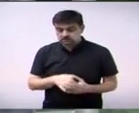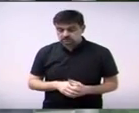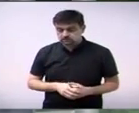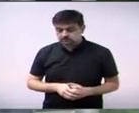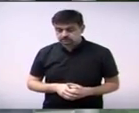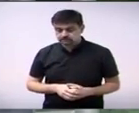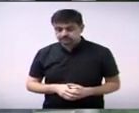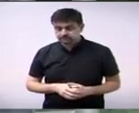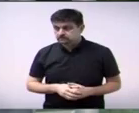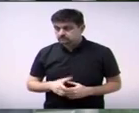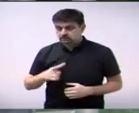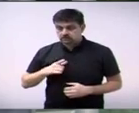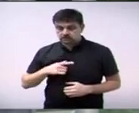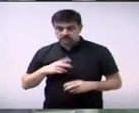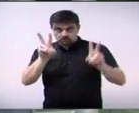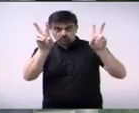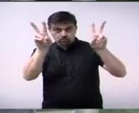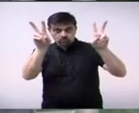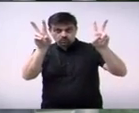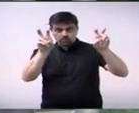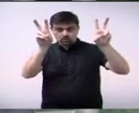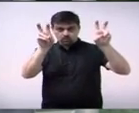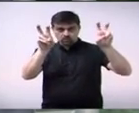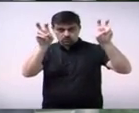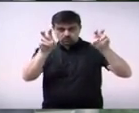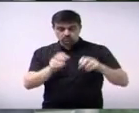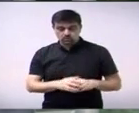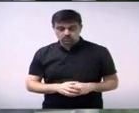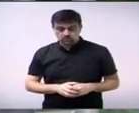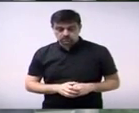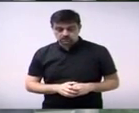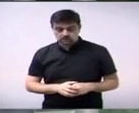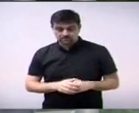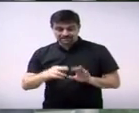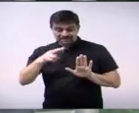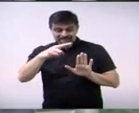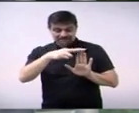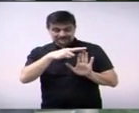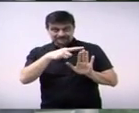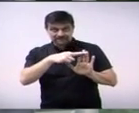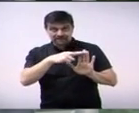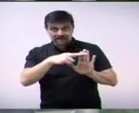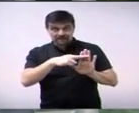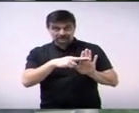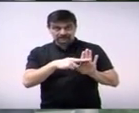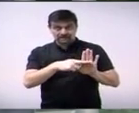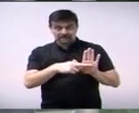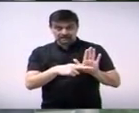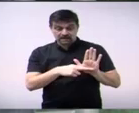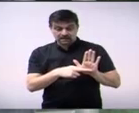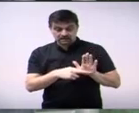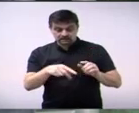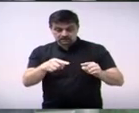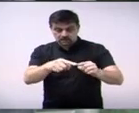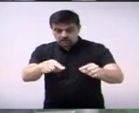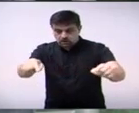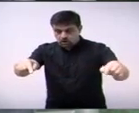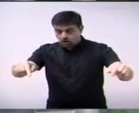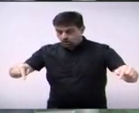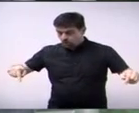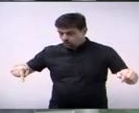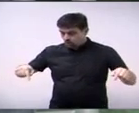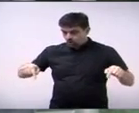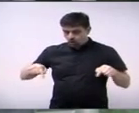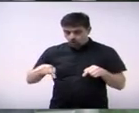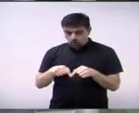onde aborda o aspecto de regulamentar os lotes que já tenham sido